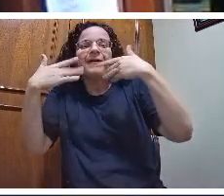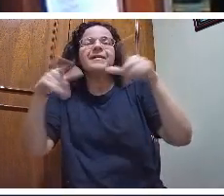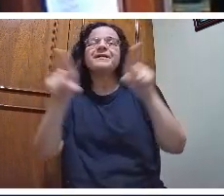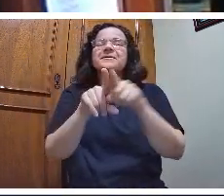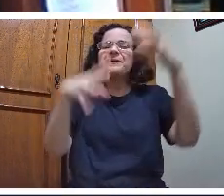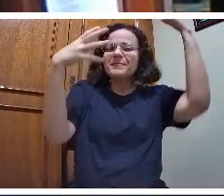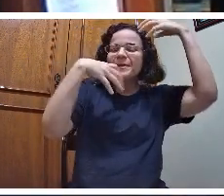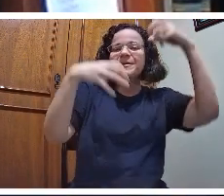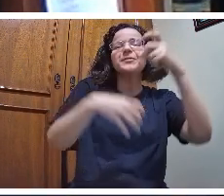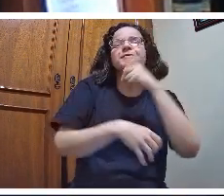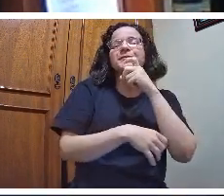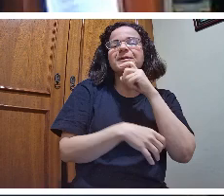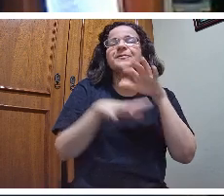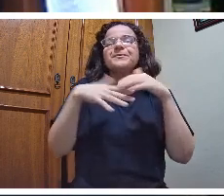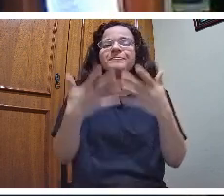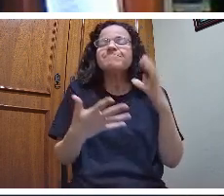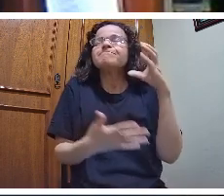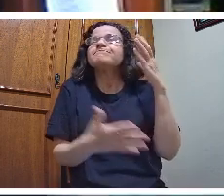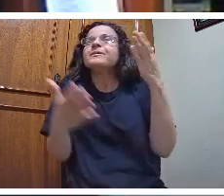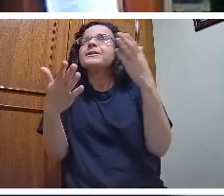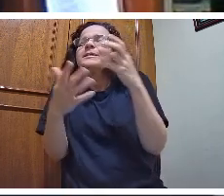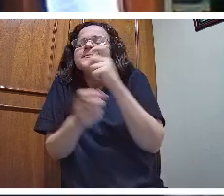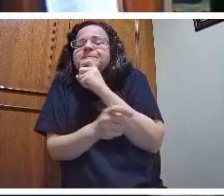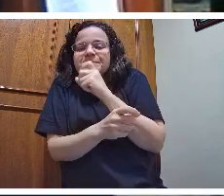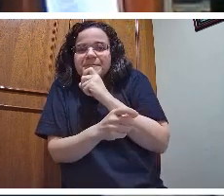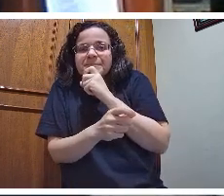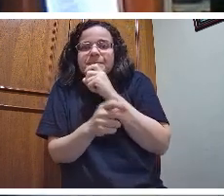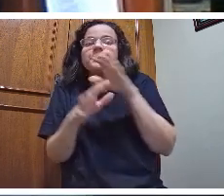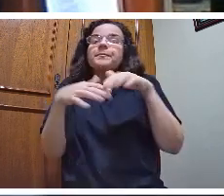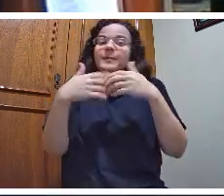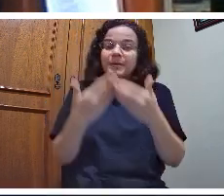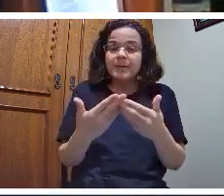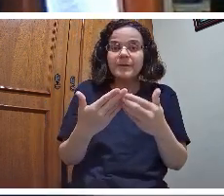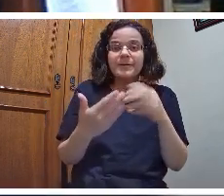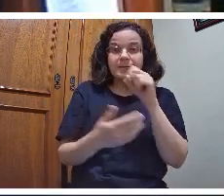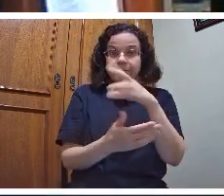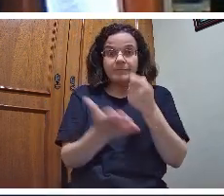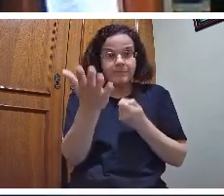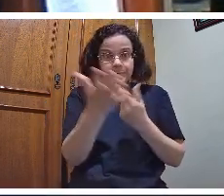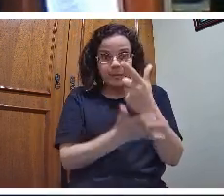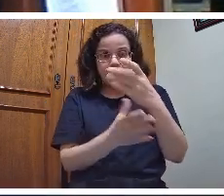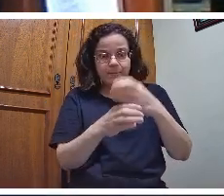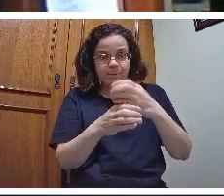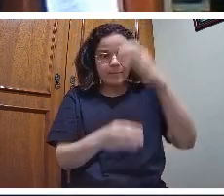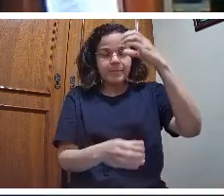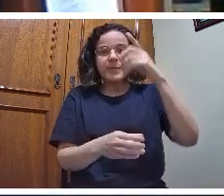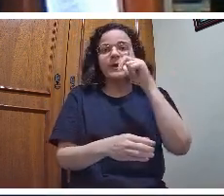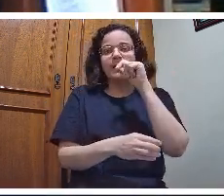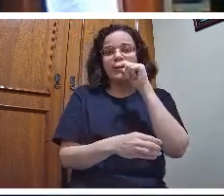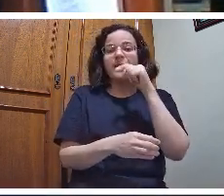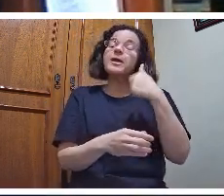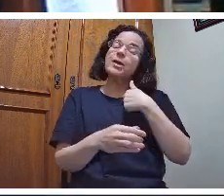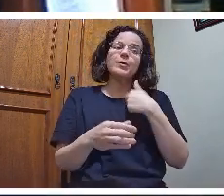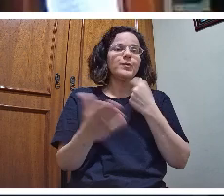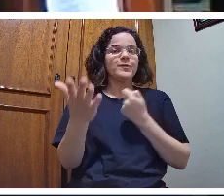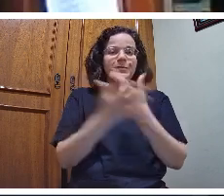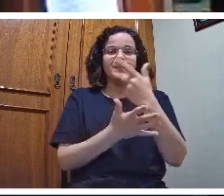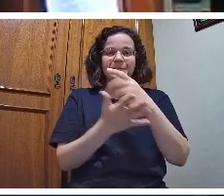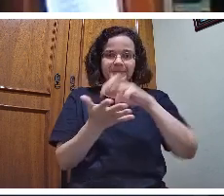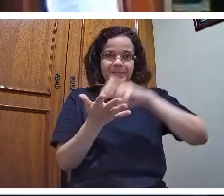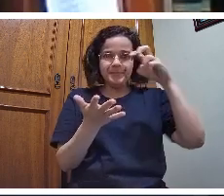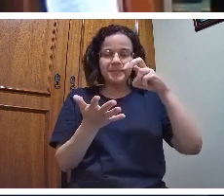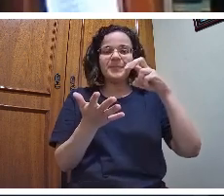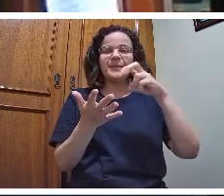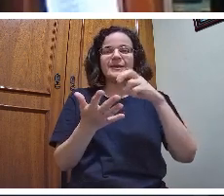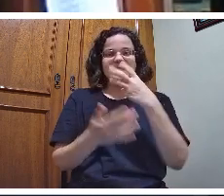comprar um pequeno recipiente de água como este, ele custa, eu comprei agora de manhã, custa R$,00. Achei caro